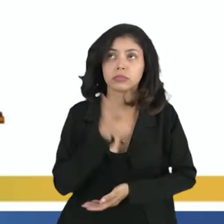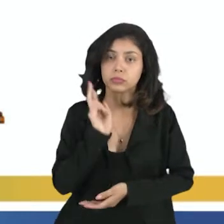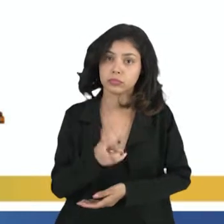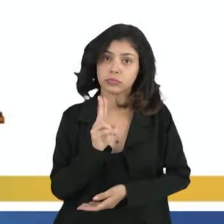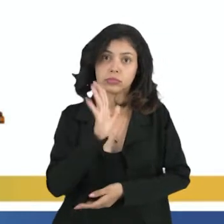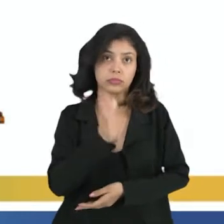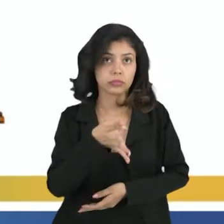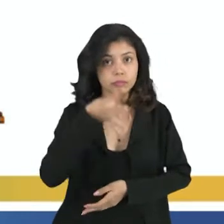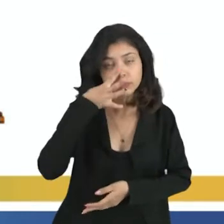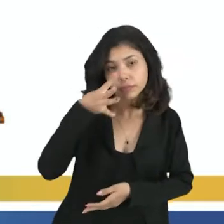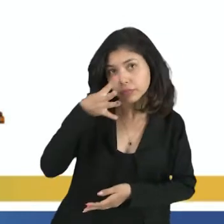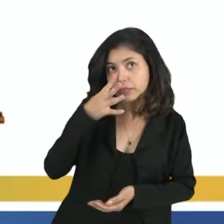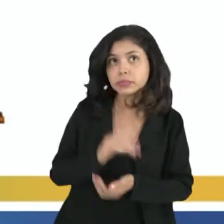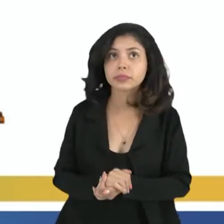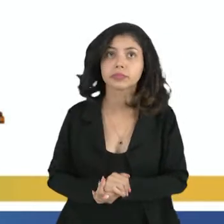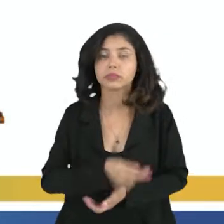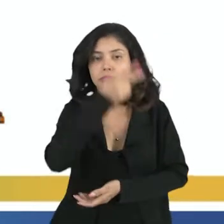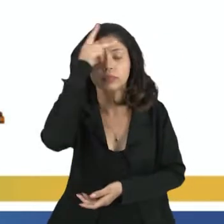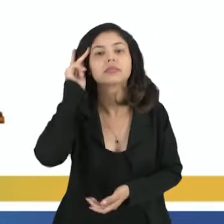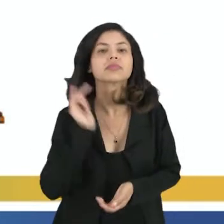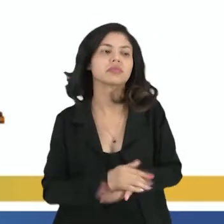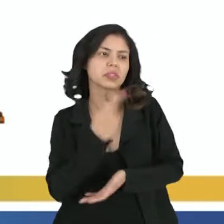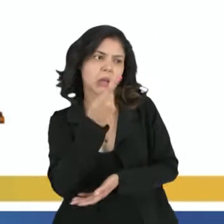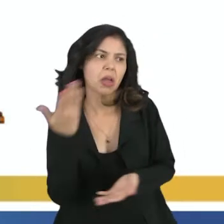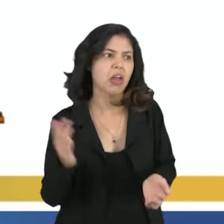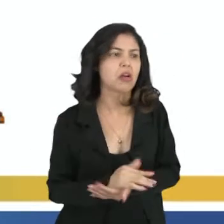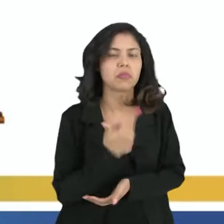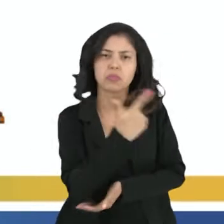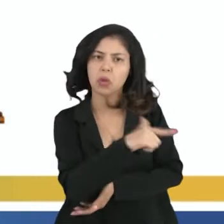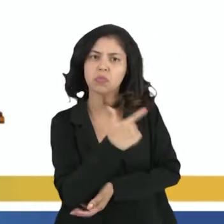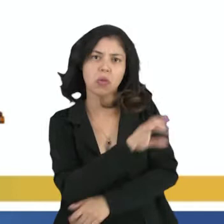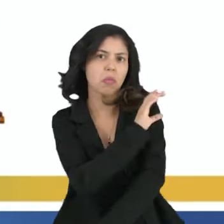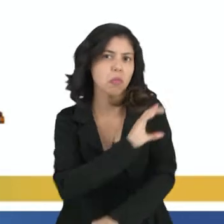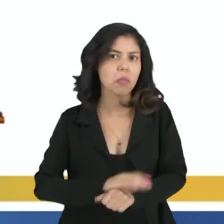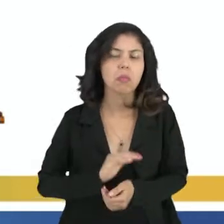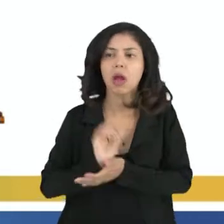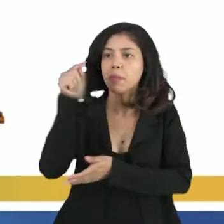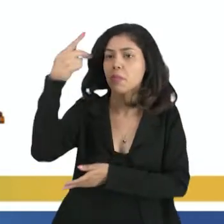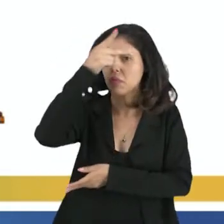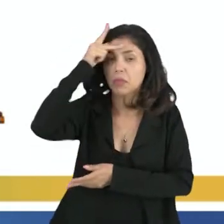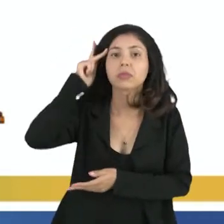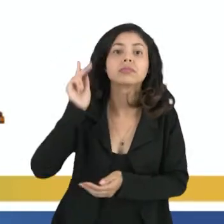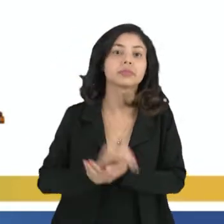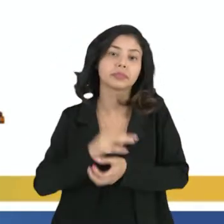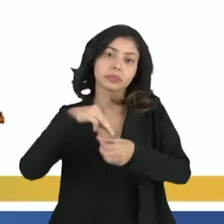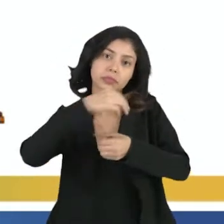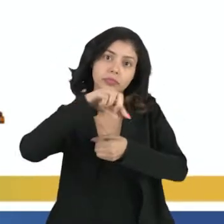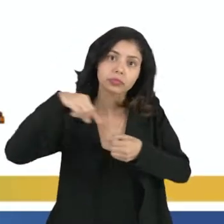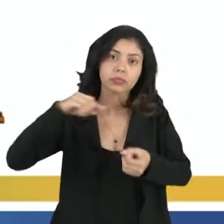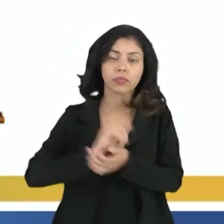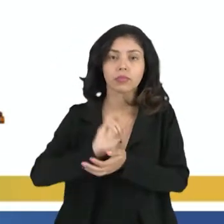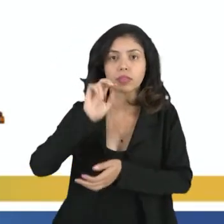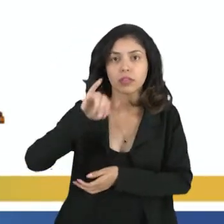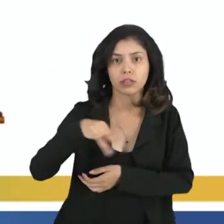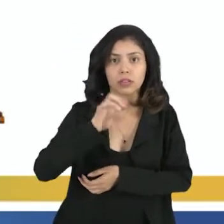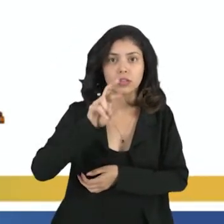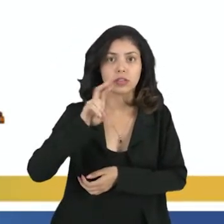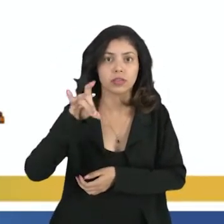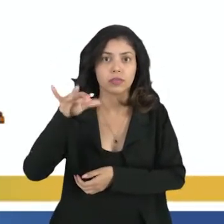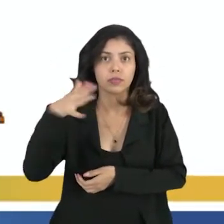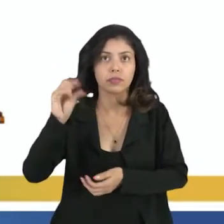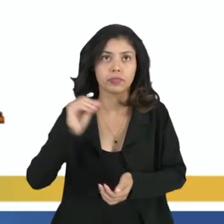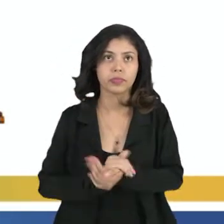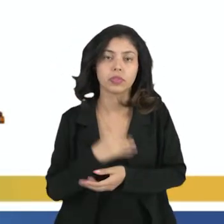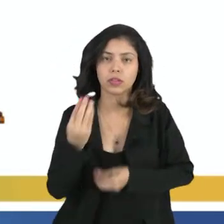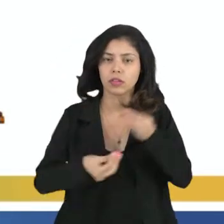mesma já ouvi as pessoas falarem, Ah, você não tem cultura, né? Tipo, ah, e as pessoas lá do município de Jordão não têm cultura. Como se